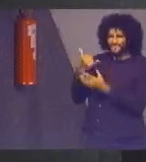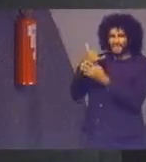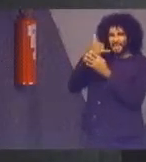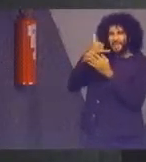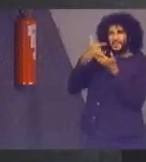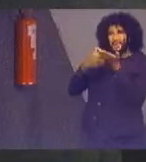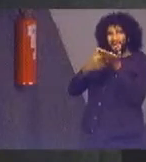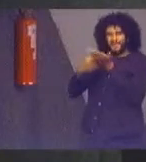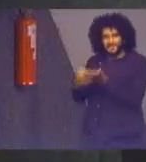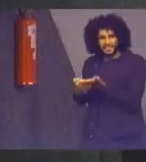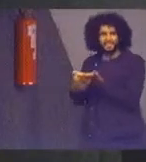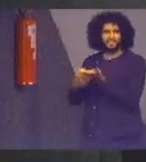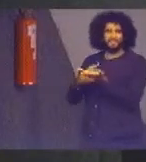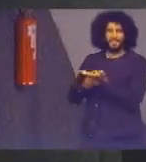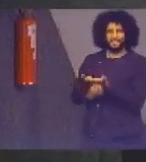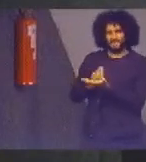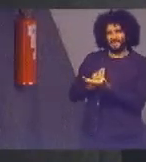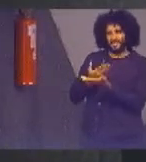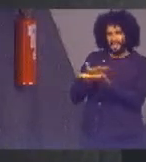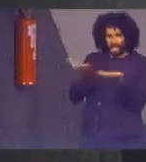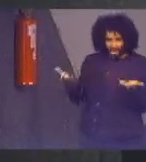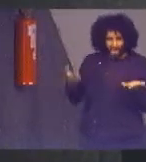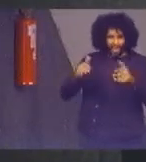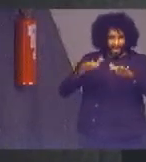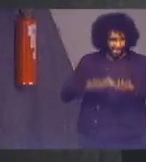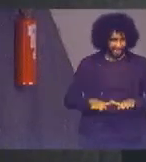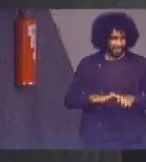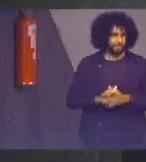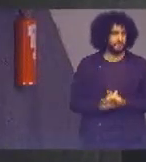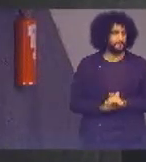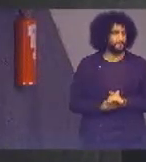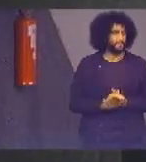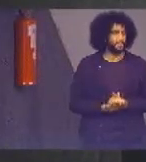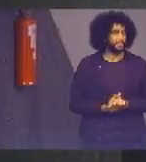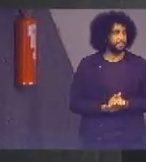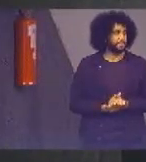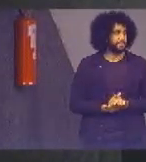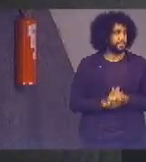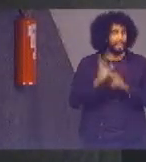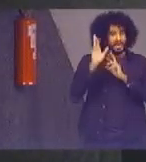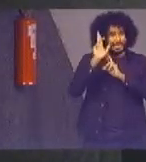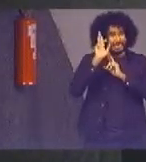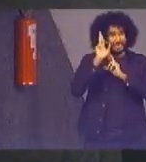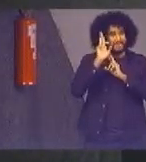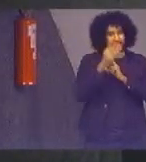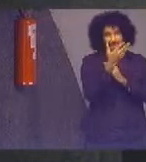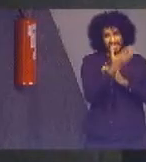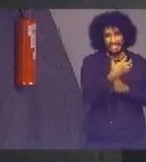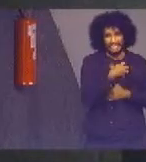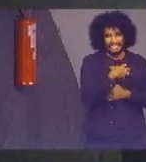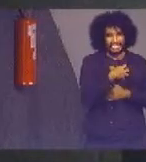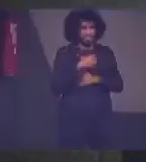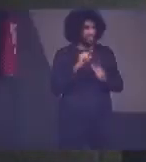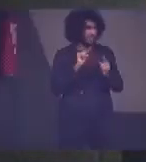convidou para aqui estar. Espero, Kathleen, que atenda a todos os seus objetivos.